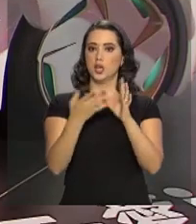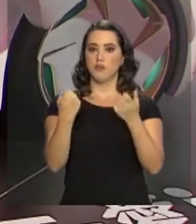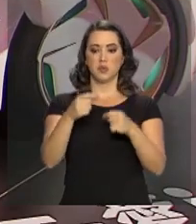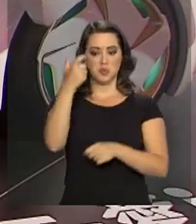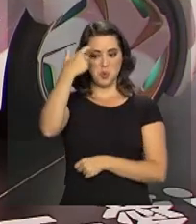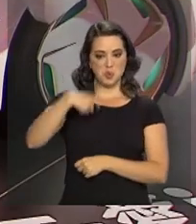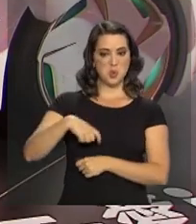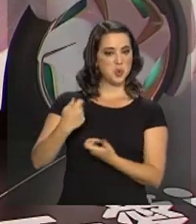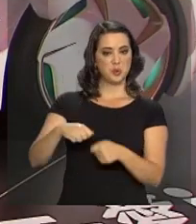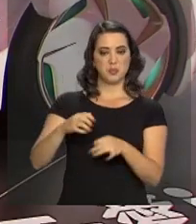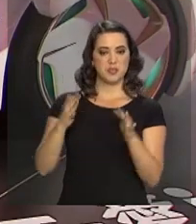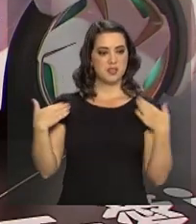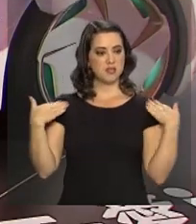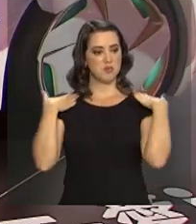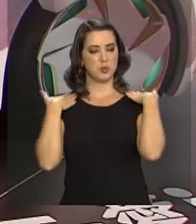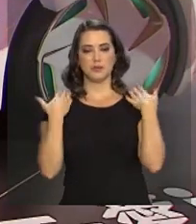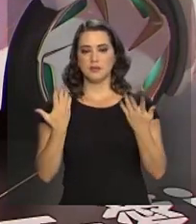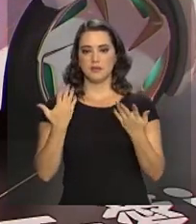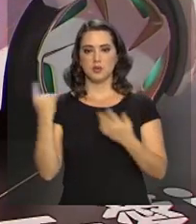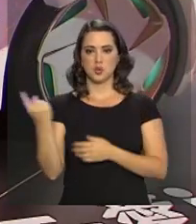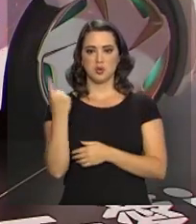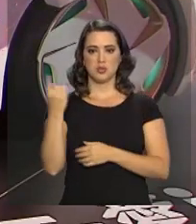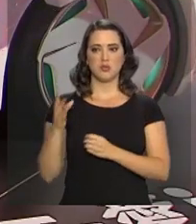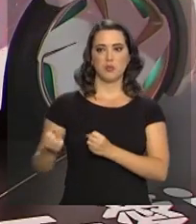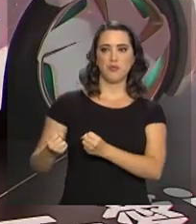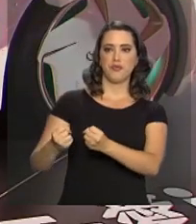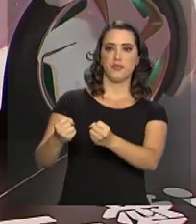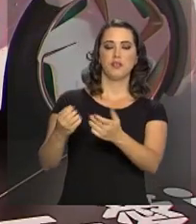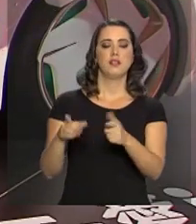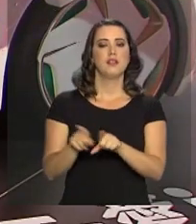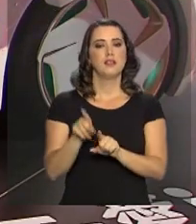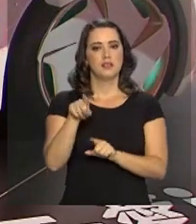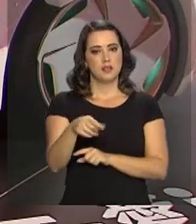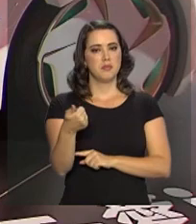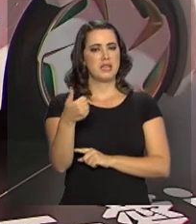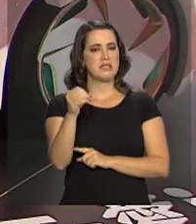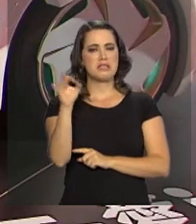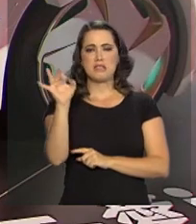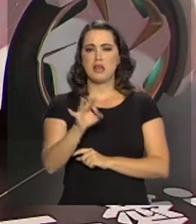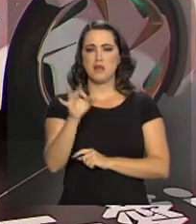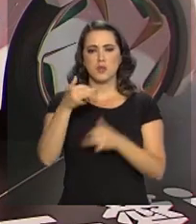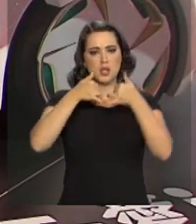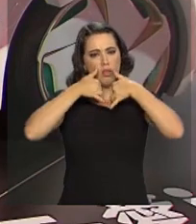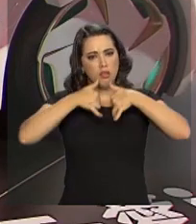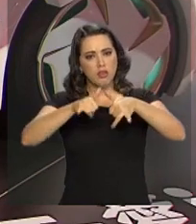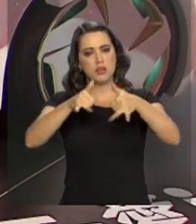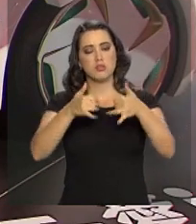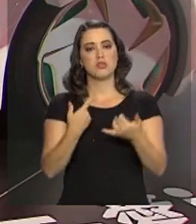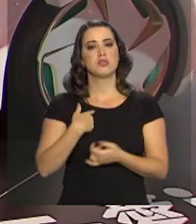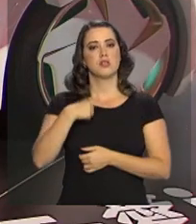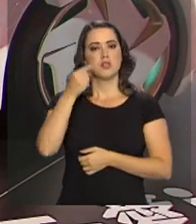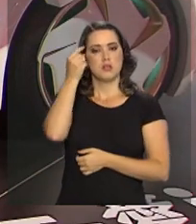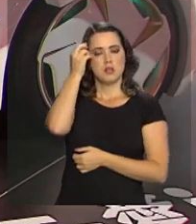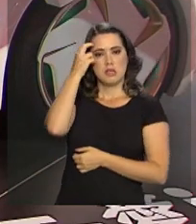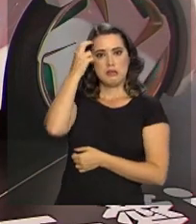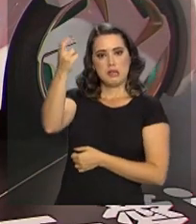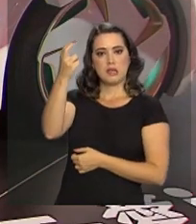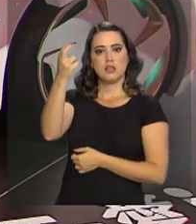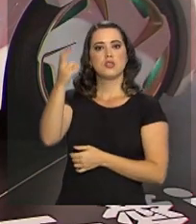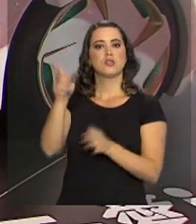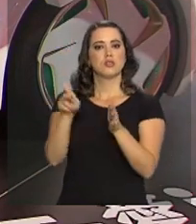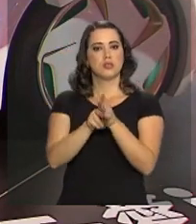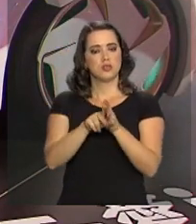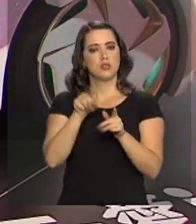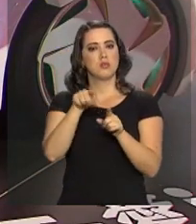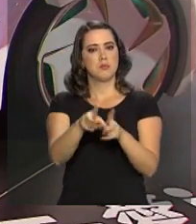necessidade de motorista. O carro também é 100% elétrico e tem inteligência artificial capaz